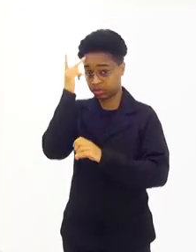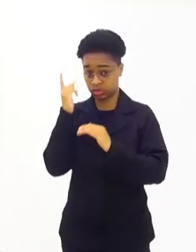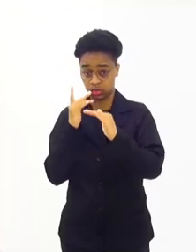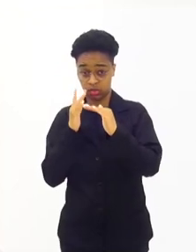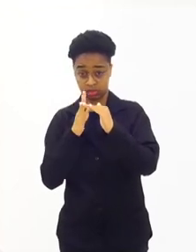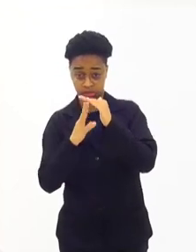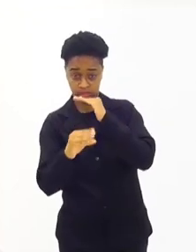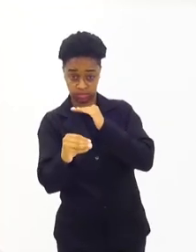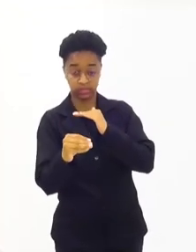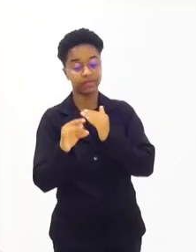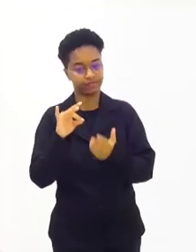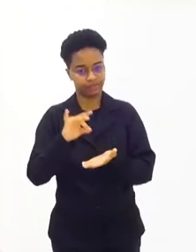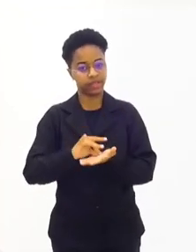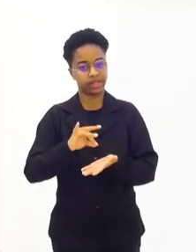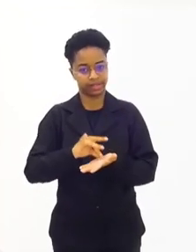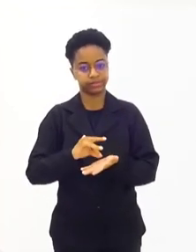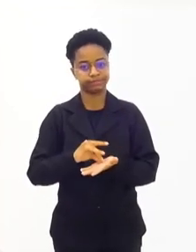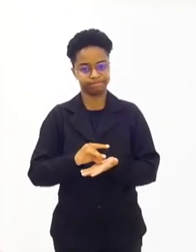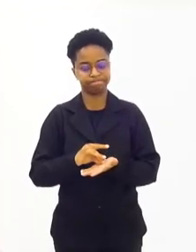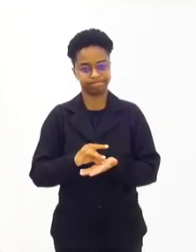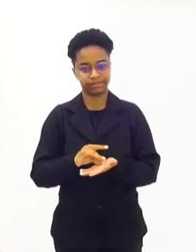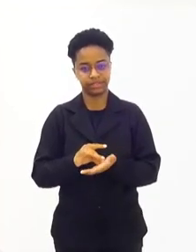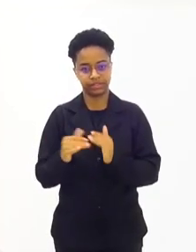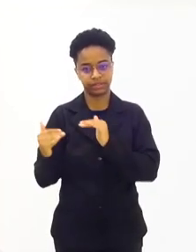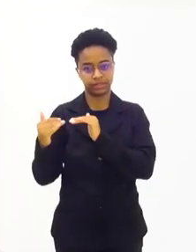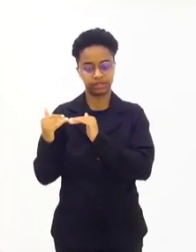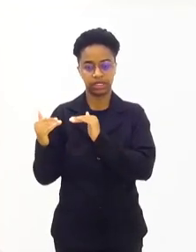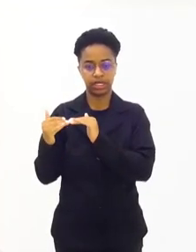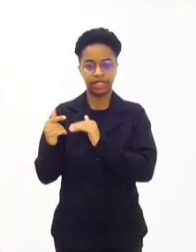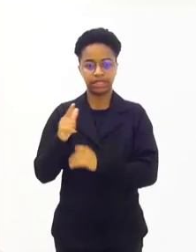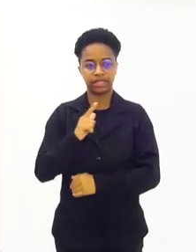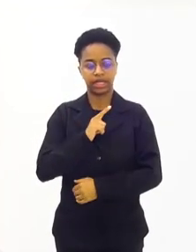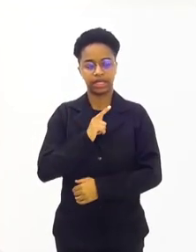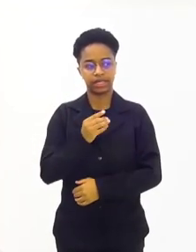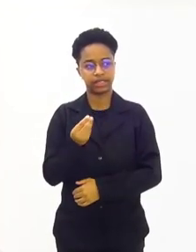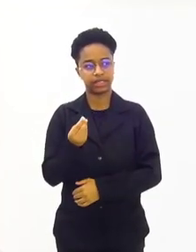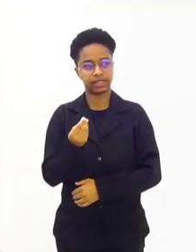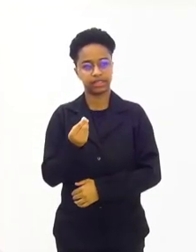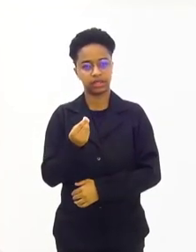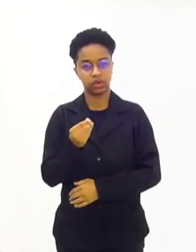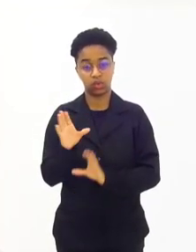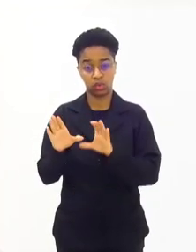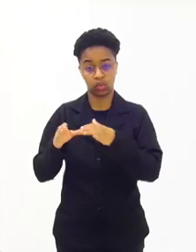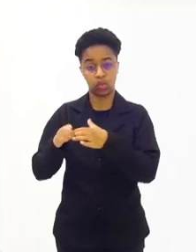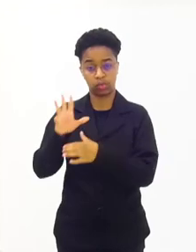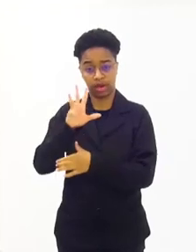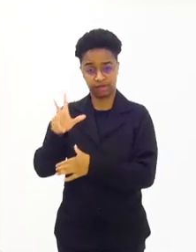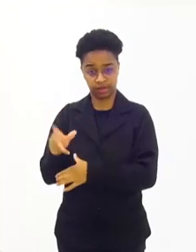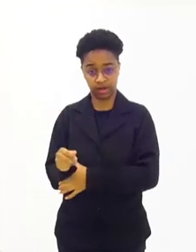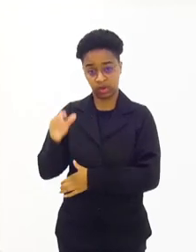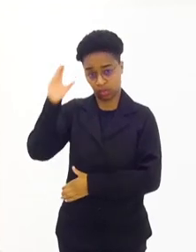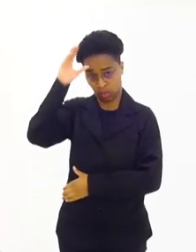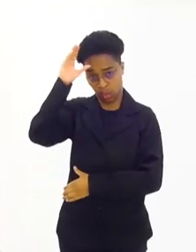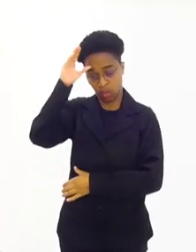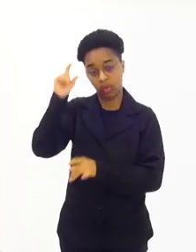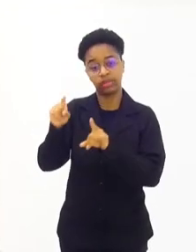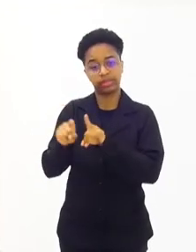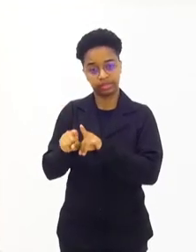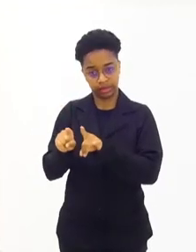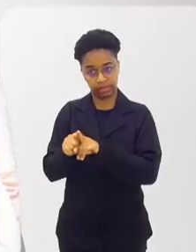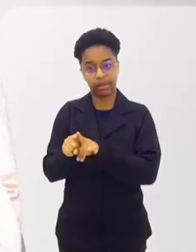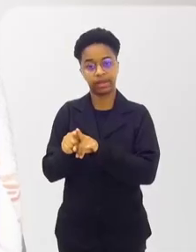refugiados, né? Realmente é uma verdade. Nós temos os africanos do Congo